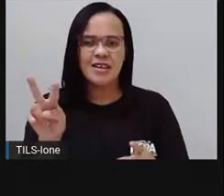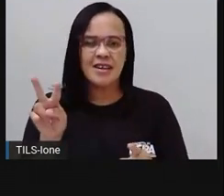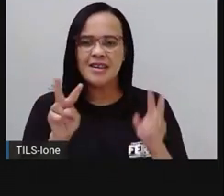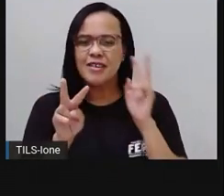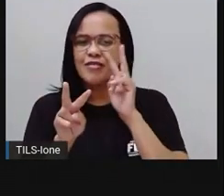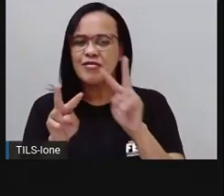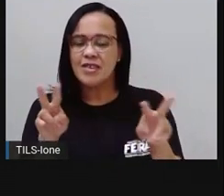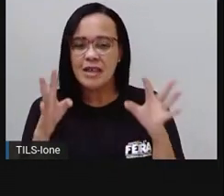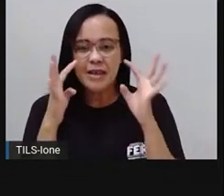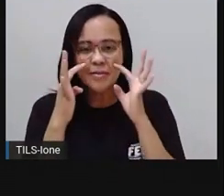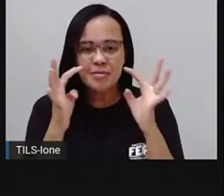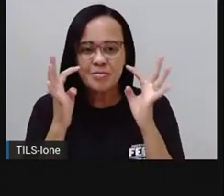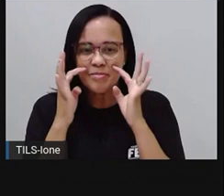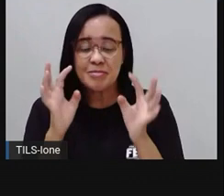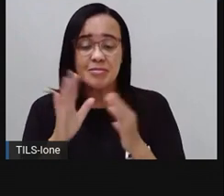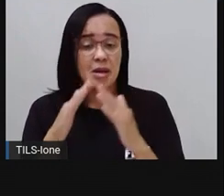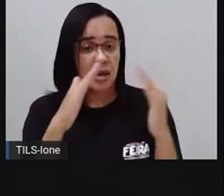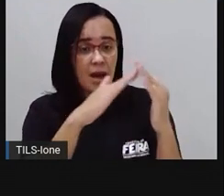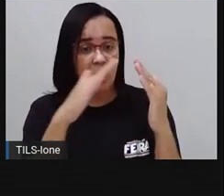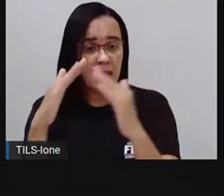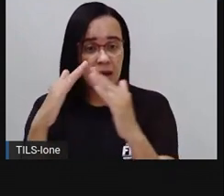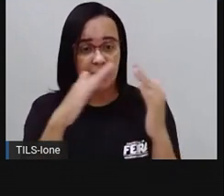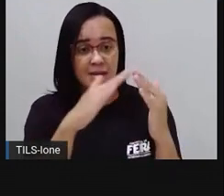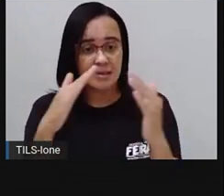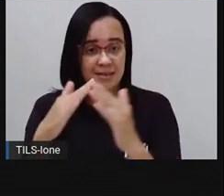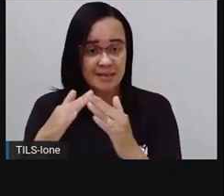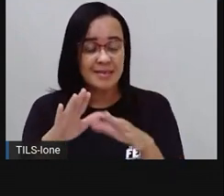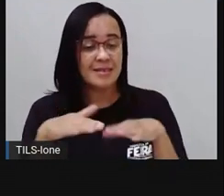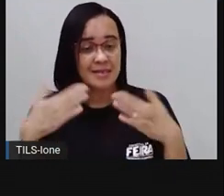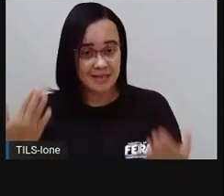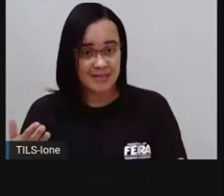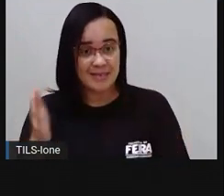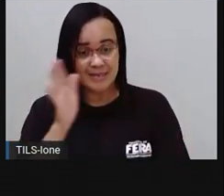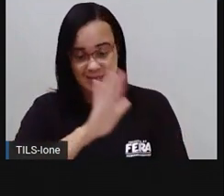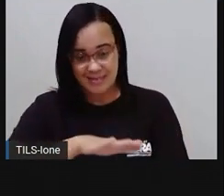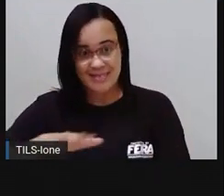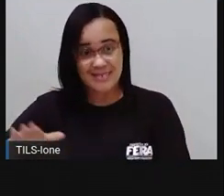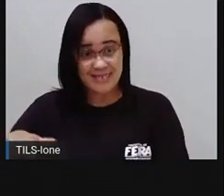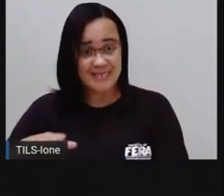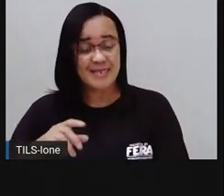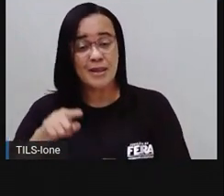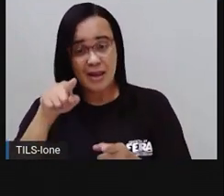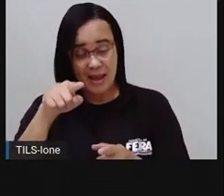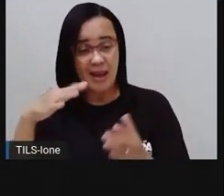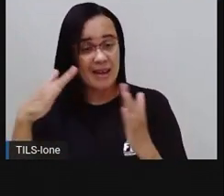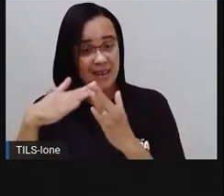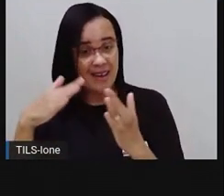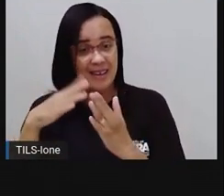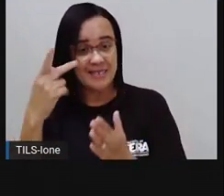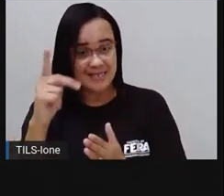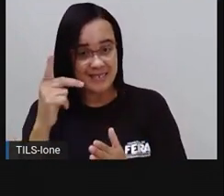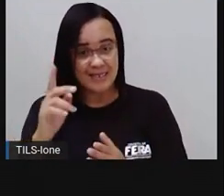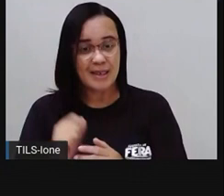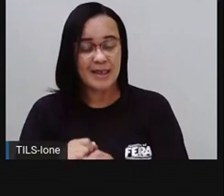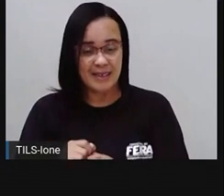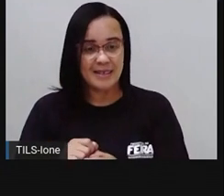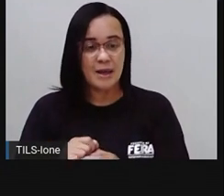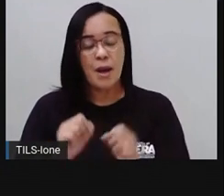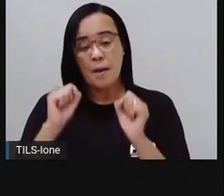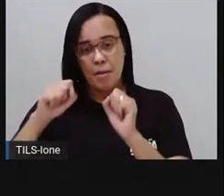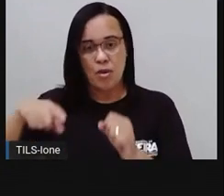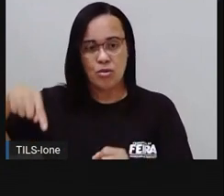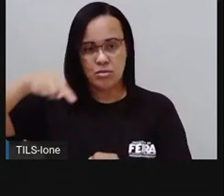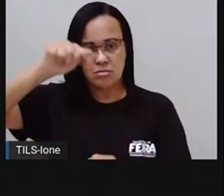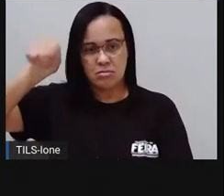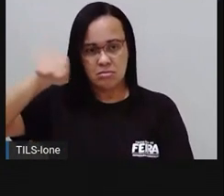Porque aqui a gente consegue ver as casas, né? Então, a criança, ela mora aqui. Então, se ela quiser ir pra Noide, ó, ela vai fazer a curva